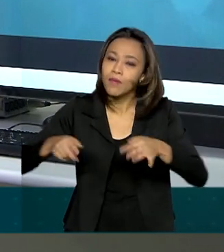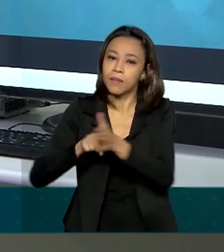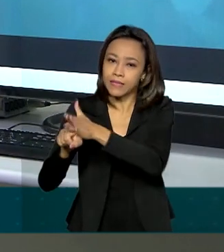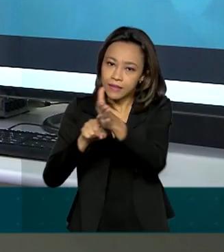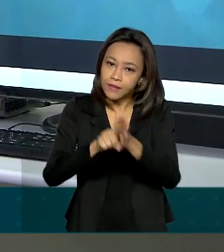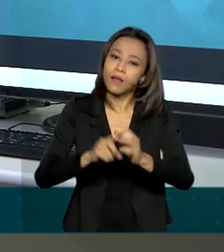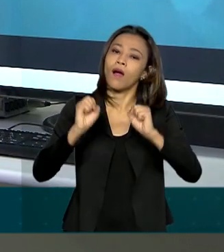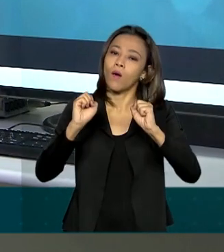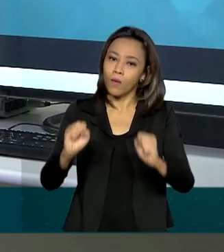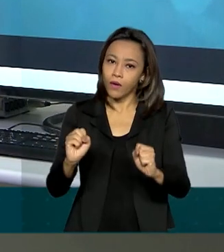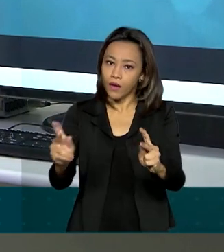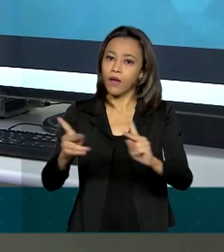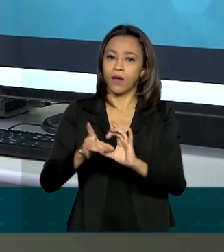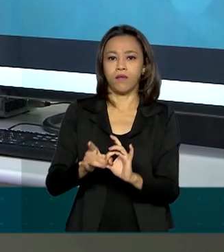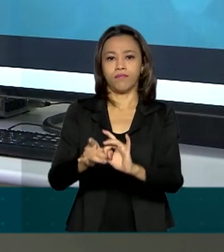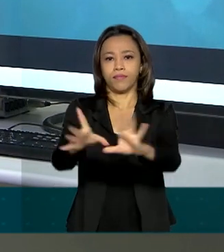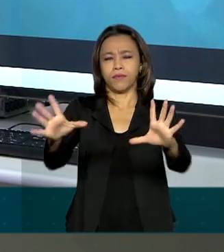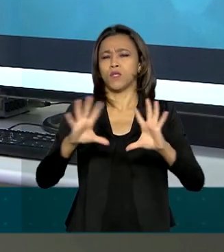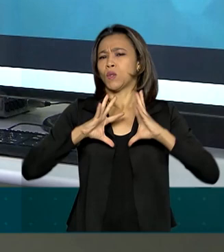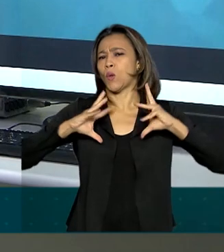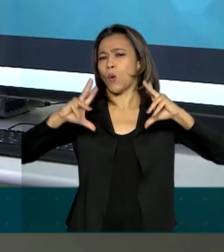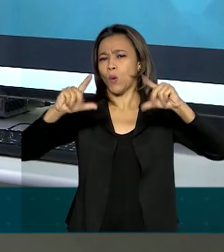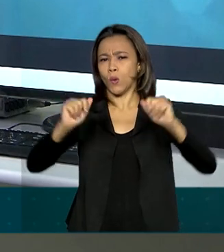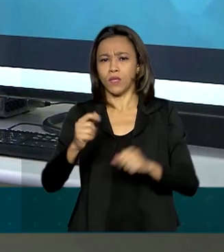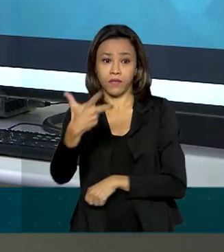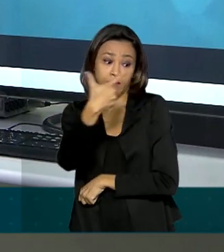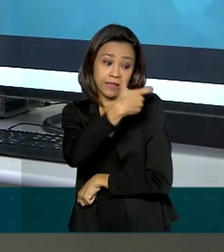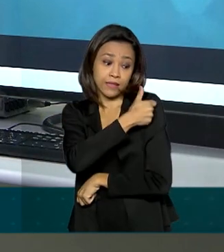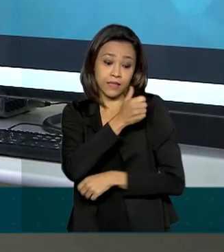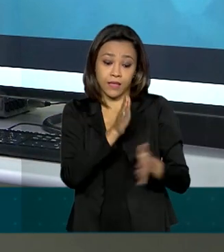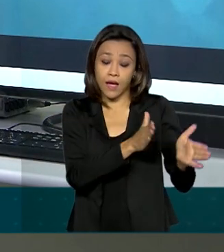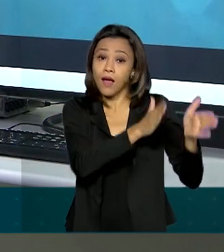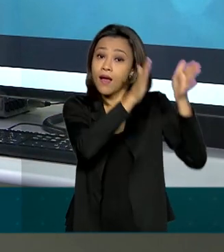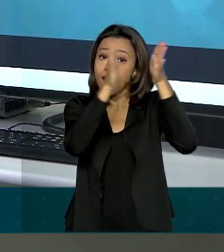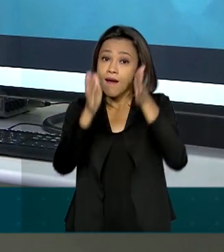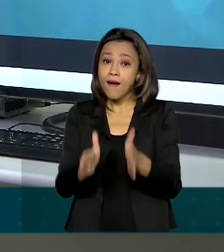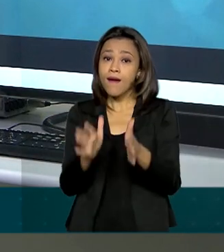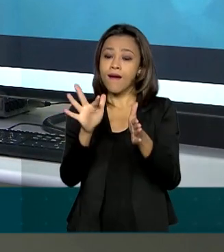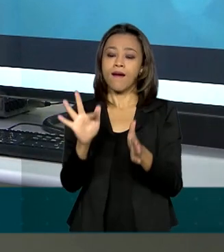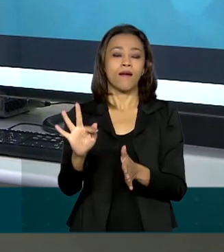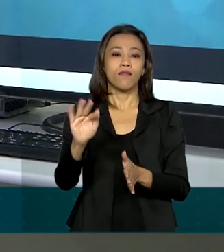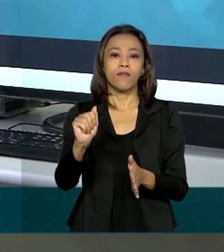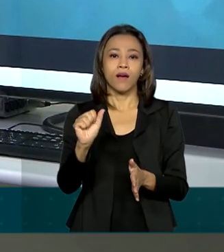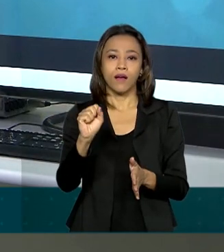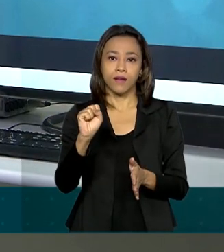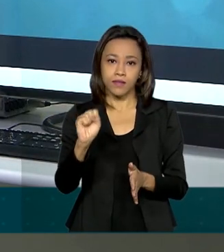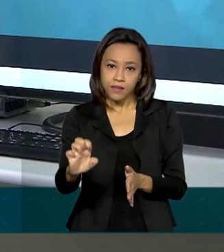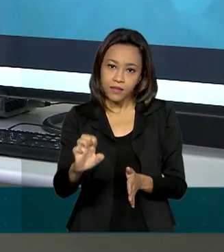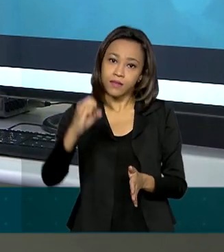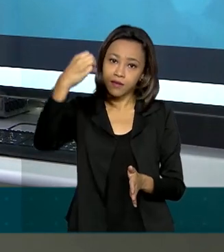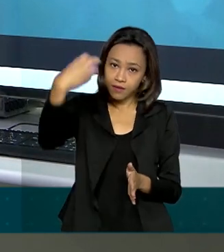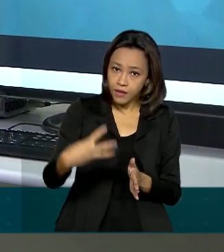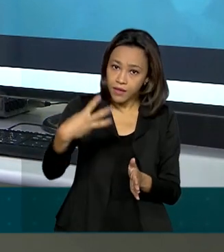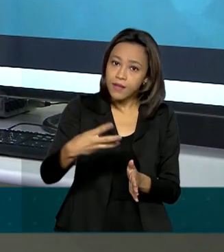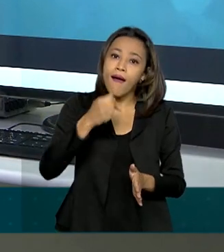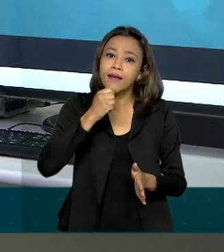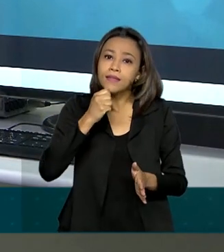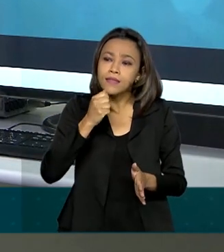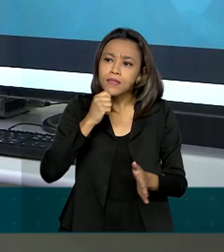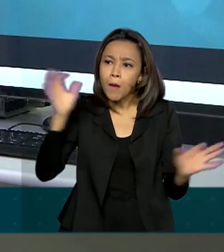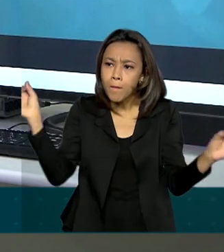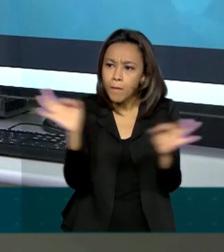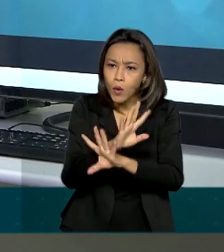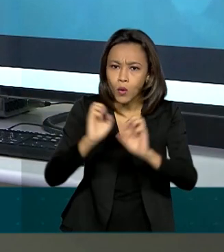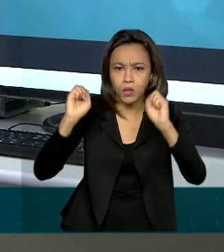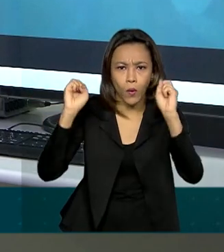Todas as vacinas em teste no país encontram-se na fase 3 de pesquisa e, até o momento, não há resultados conclusivos para